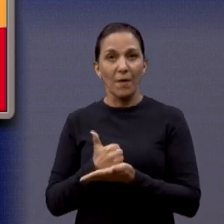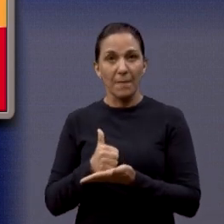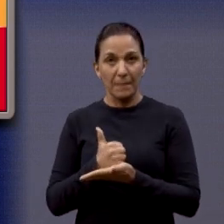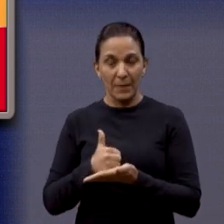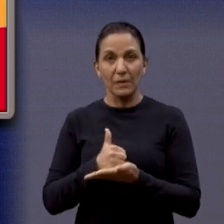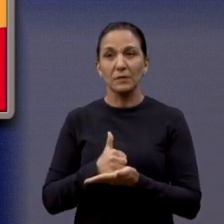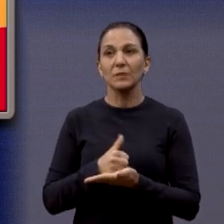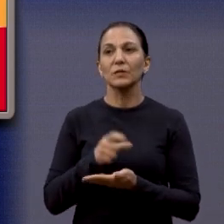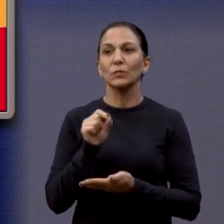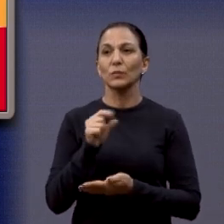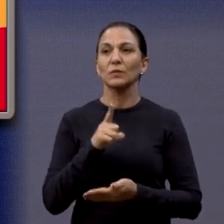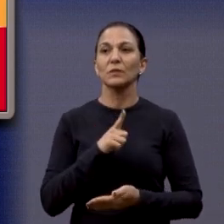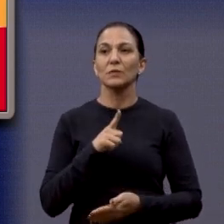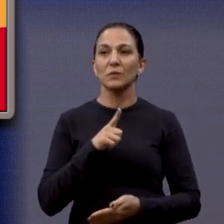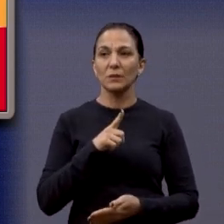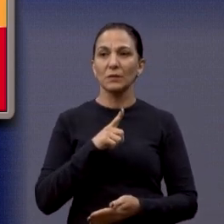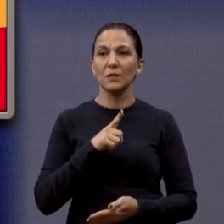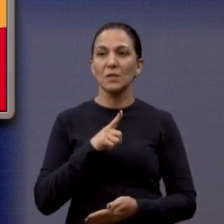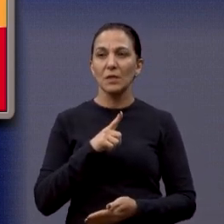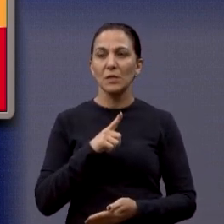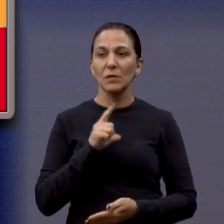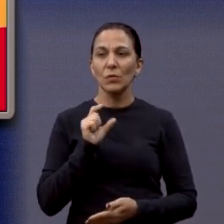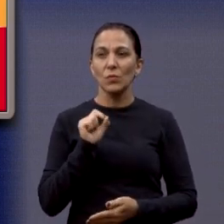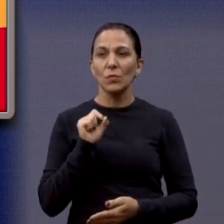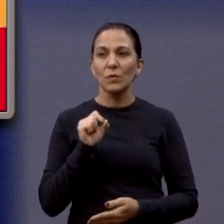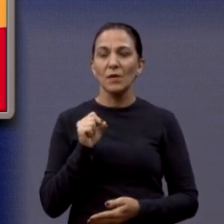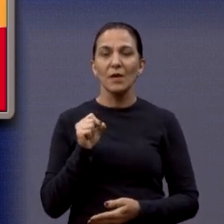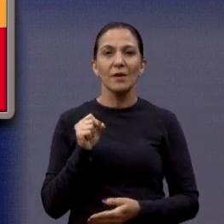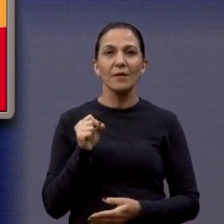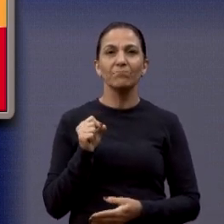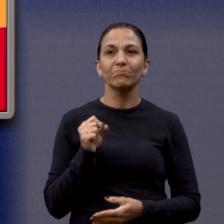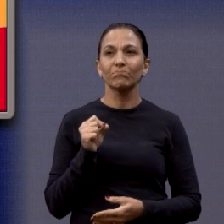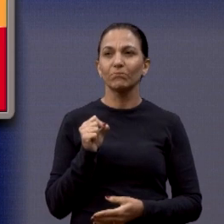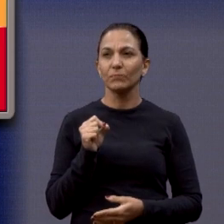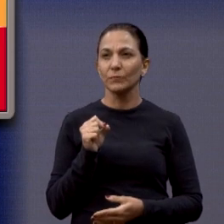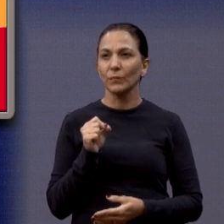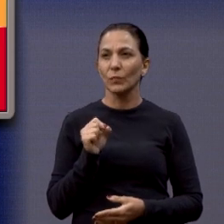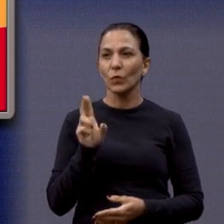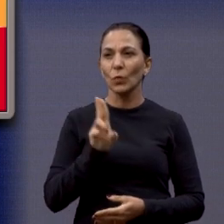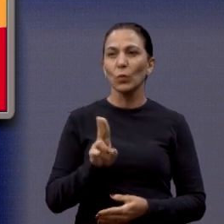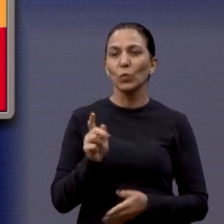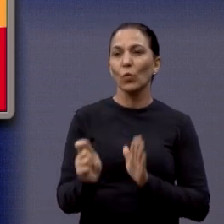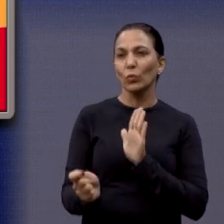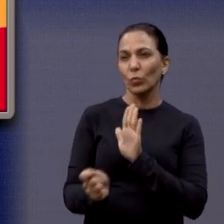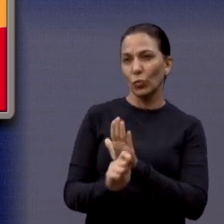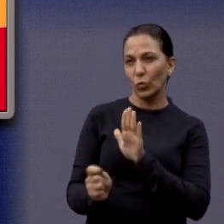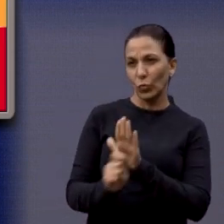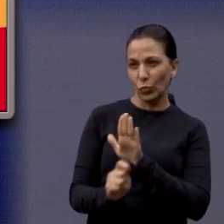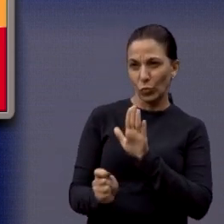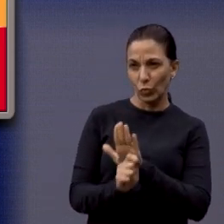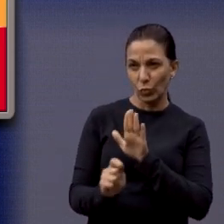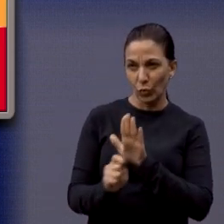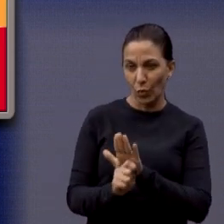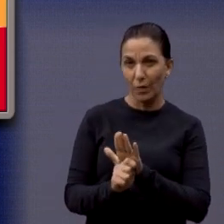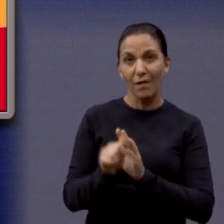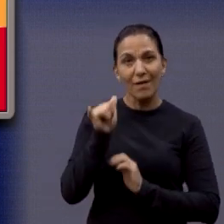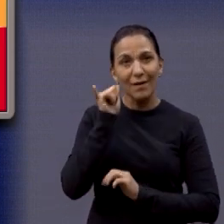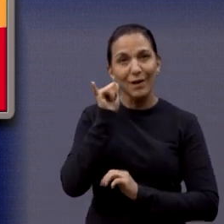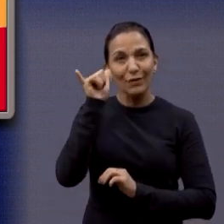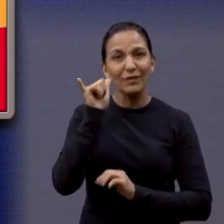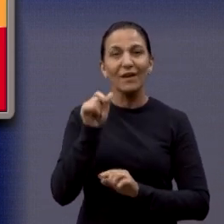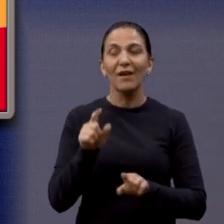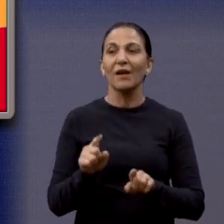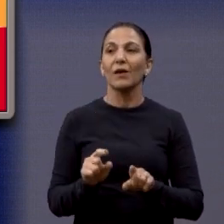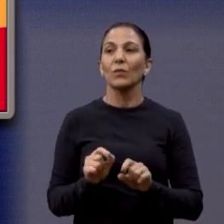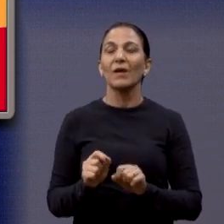colocou essa questão da prevenção do uso abusivo de drogas, não só de drogas,